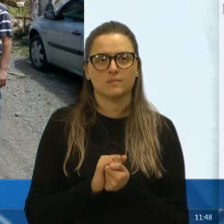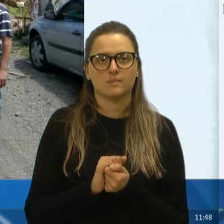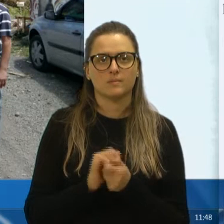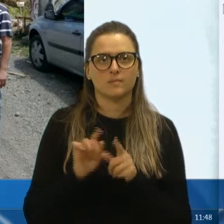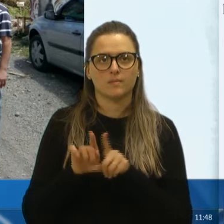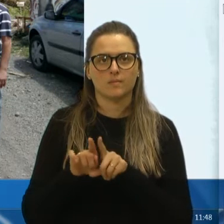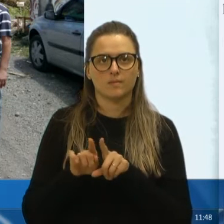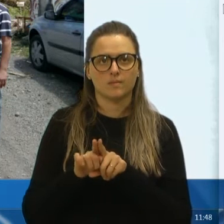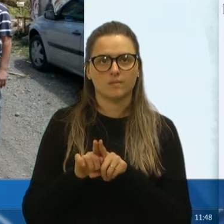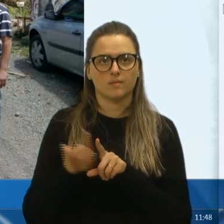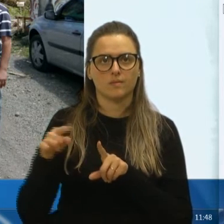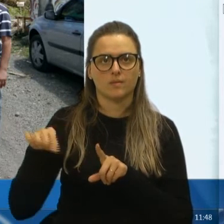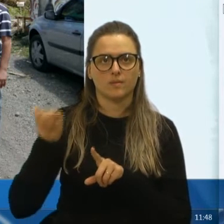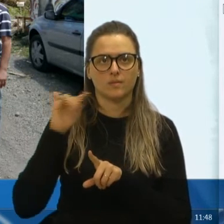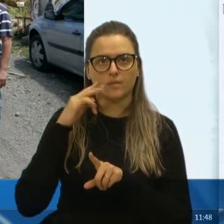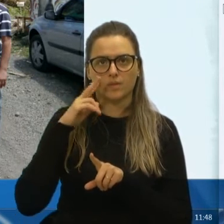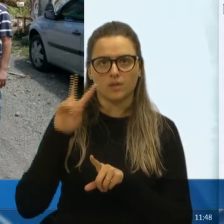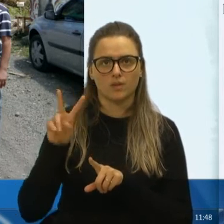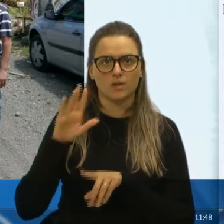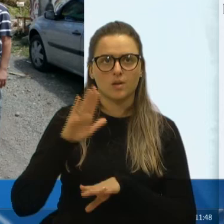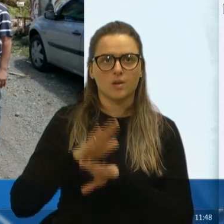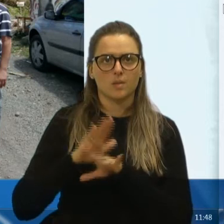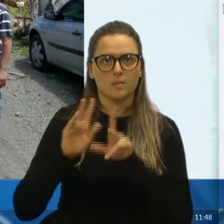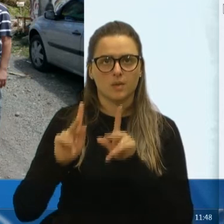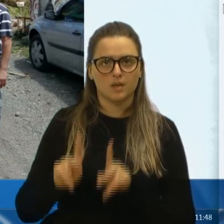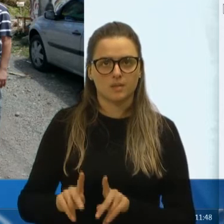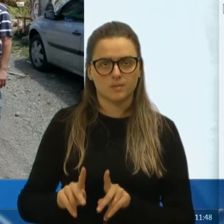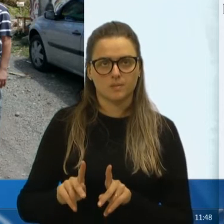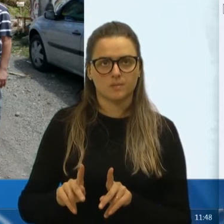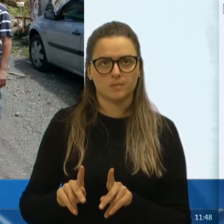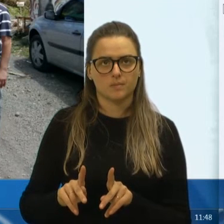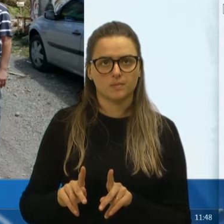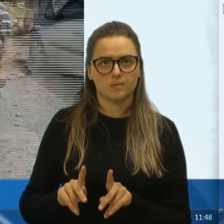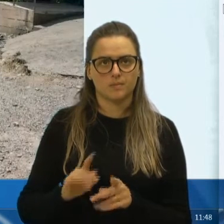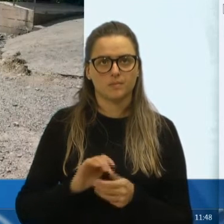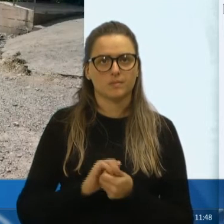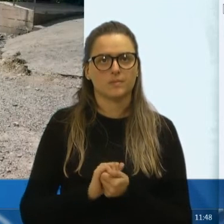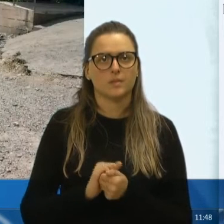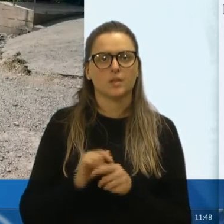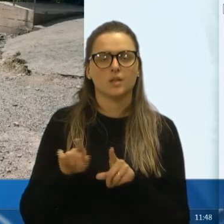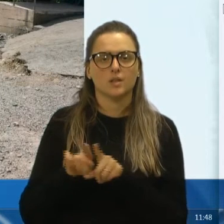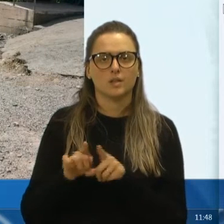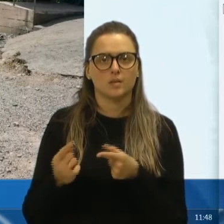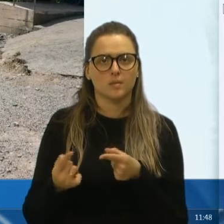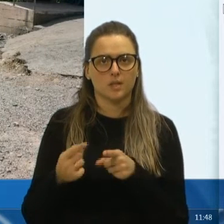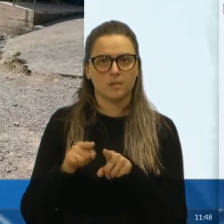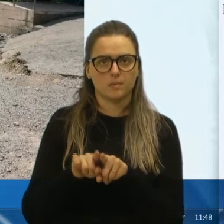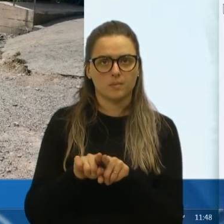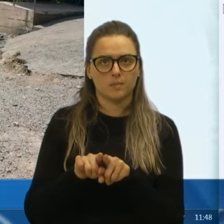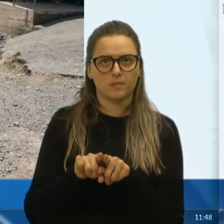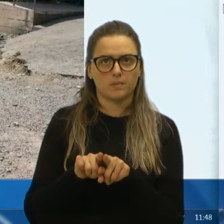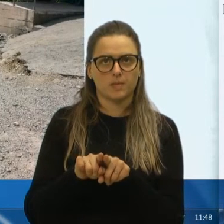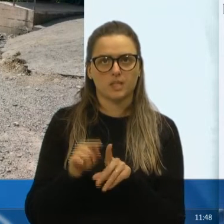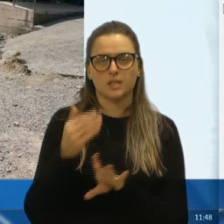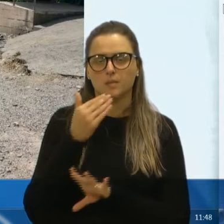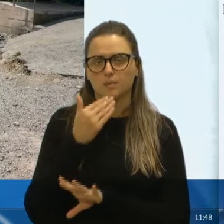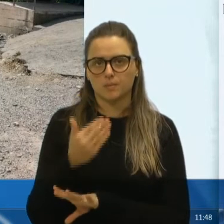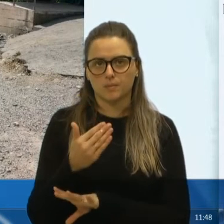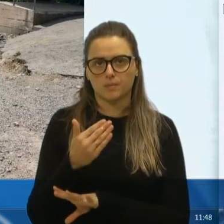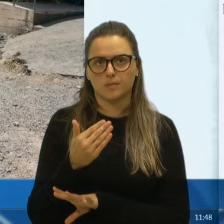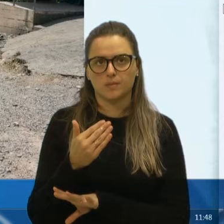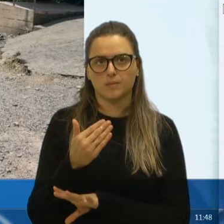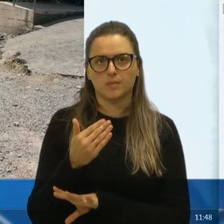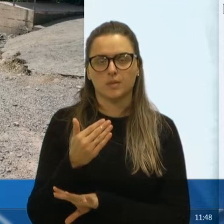olha, esses beijos, mais moradores aí, e também a parceria, a cobrança, podemos assim dizer, do